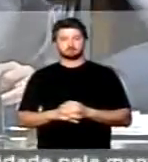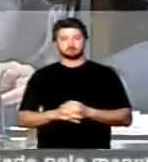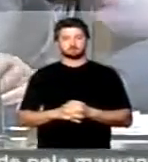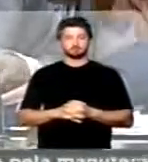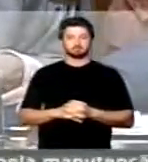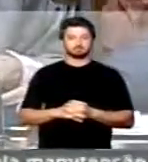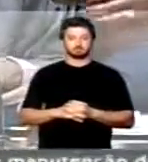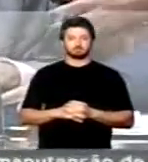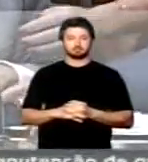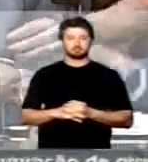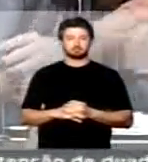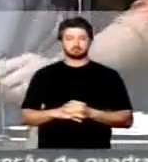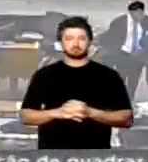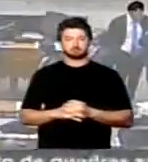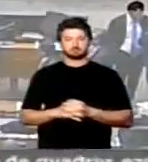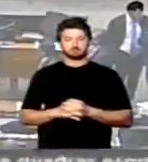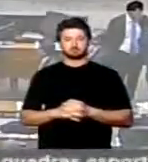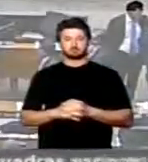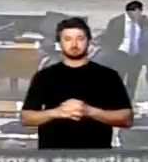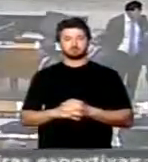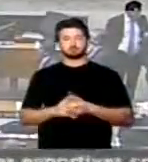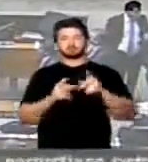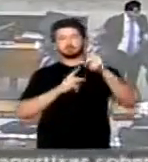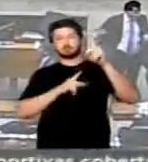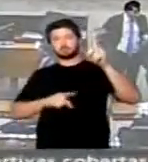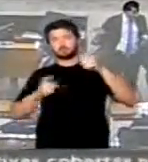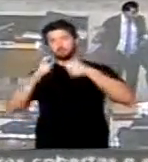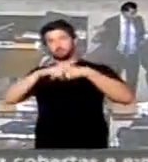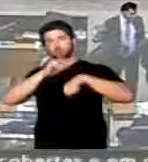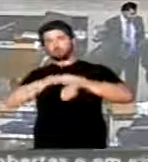Presidente, estou na tribuna, quanto tempo?